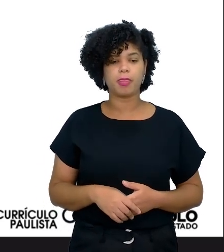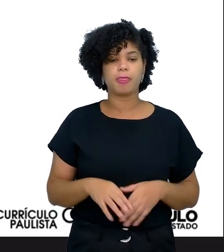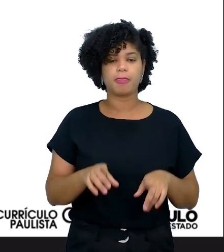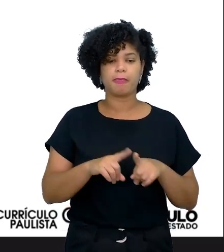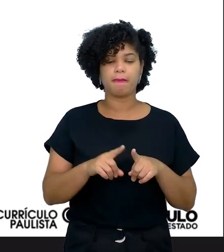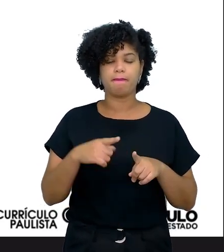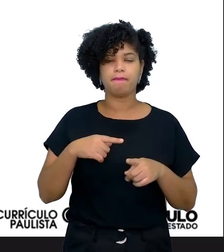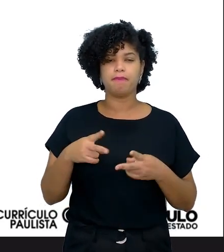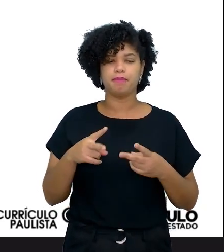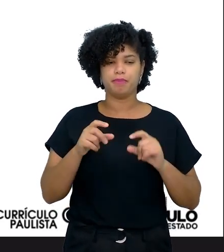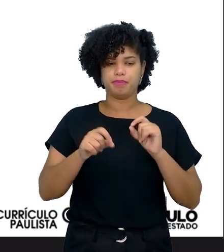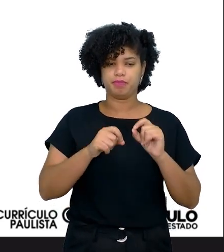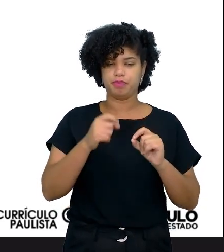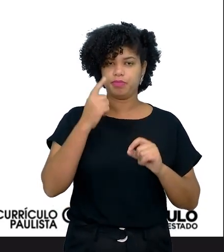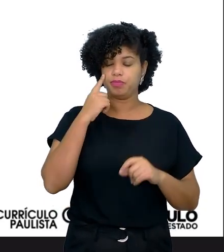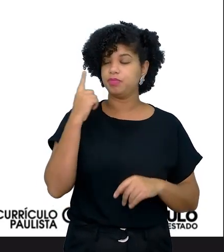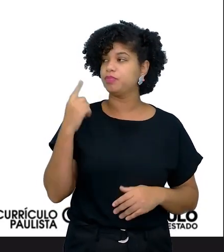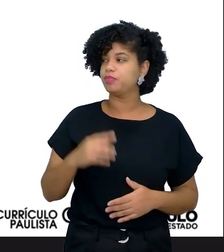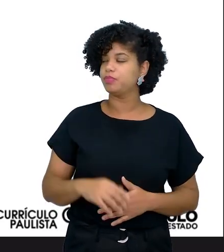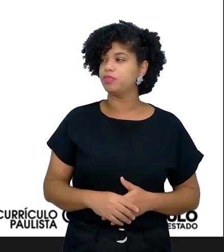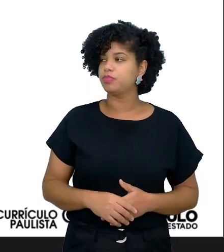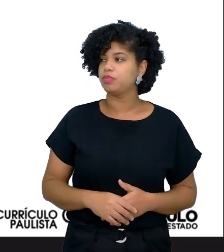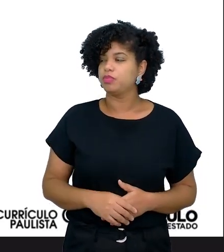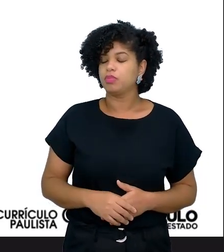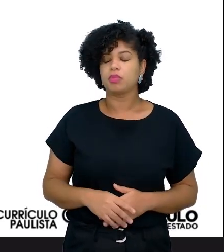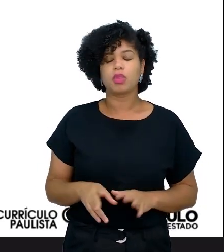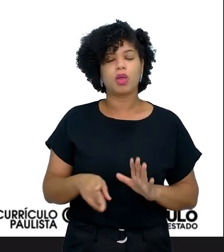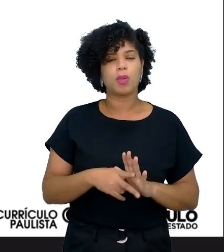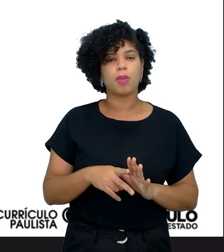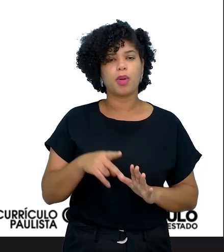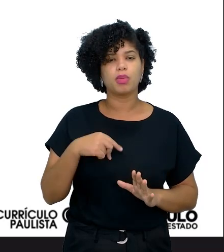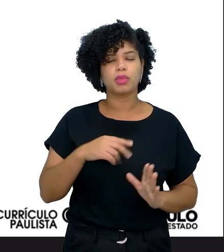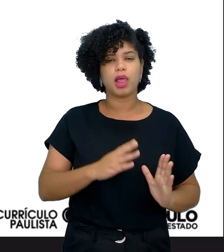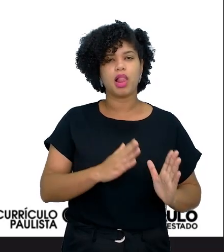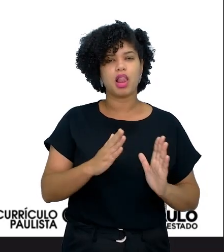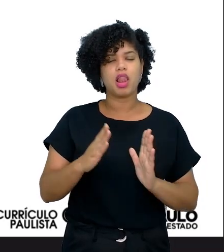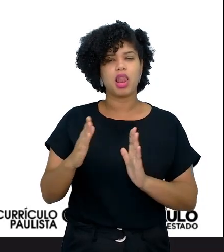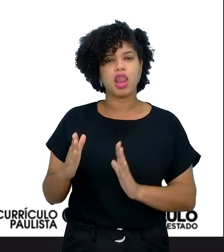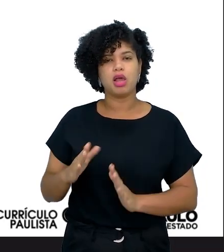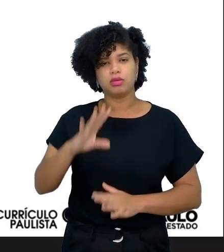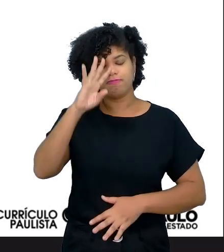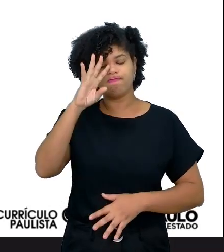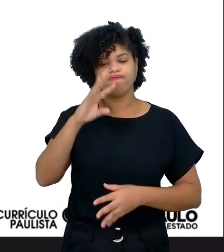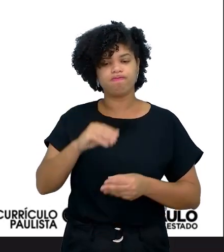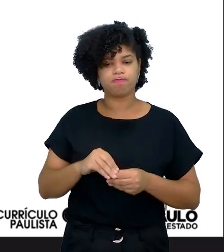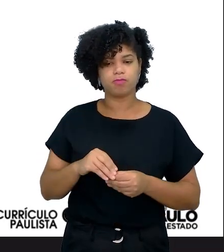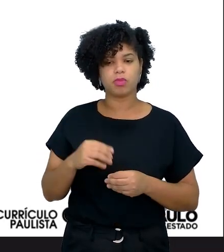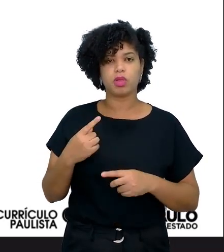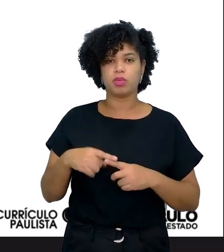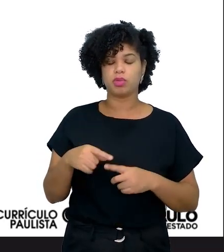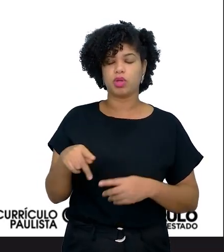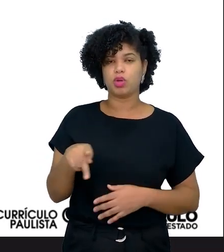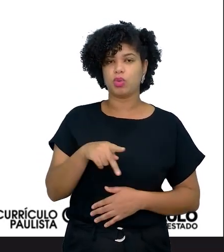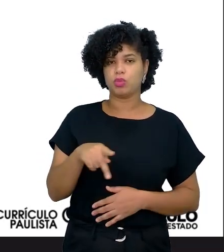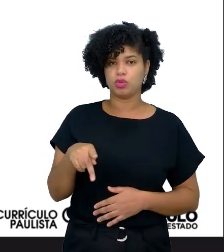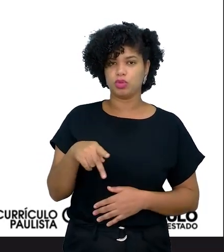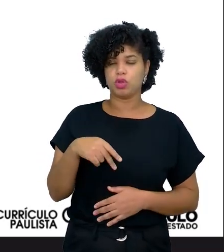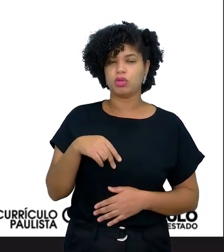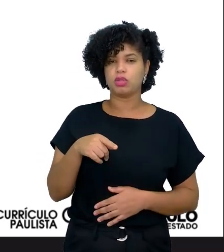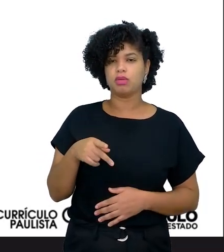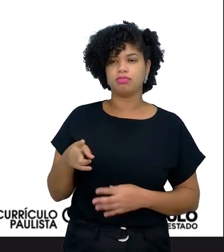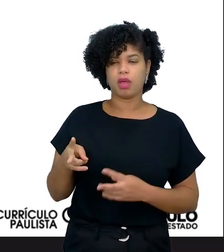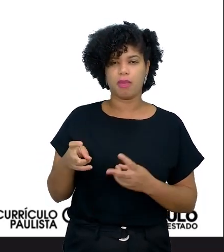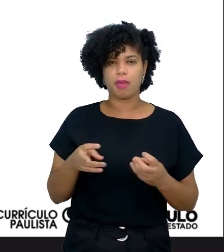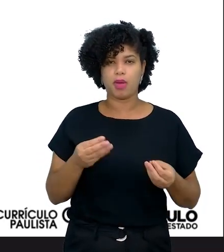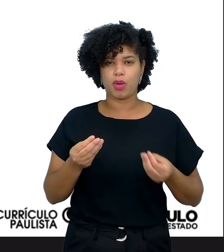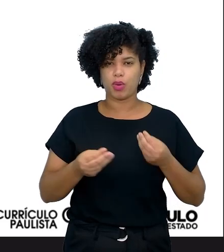ele coloca assim, observar o respeito pelo prazo e a conclusão das etapas. Então, isso é a... O professor vai direcionar